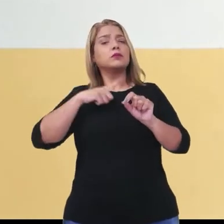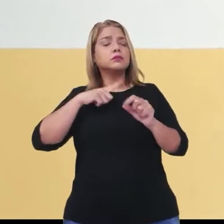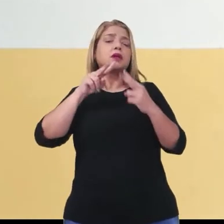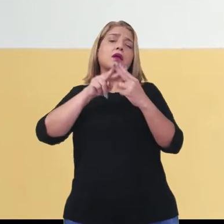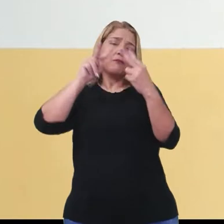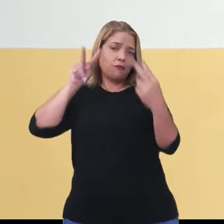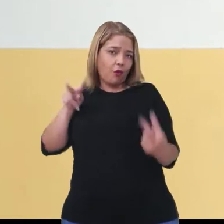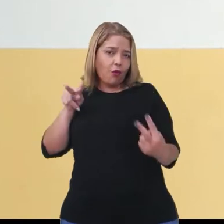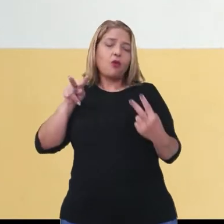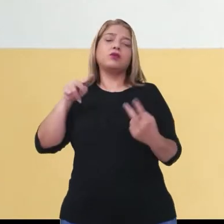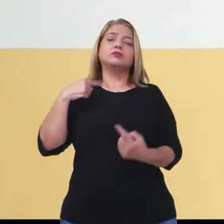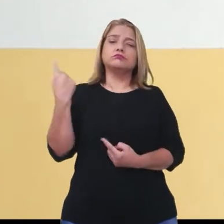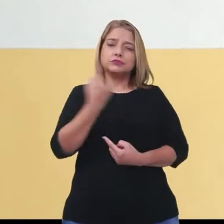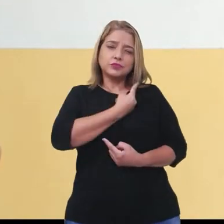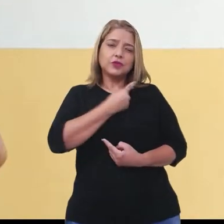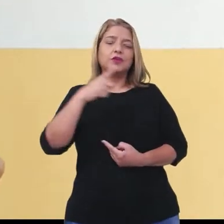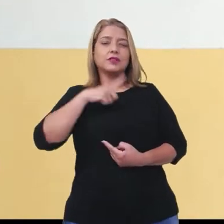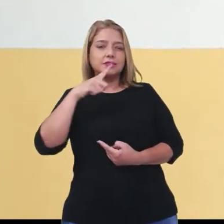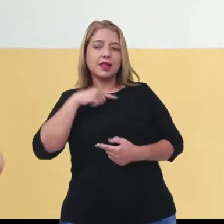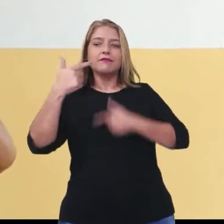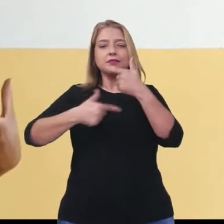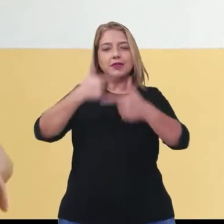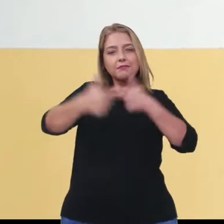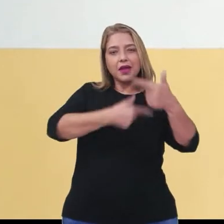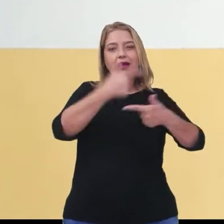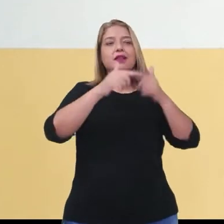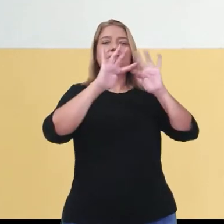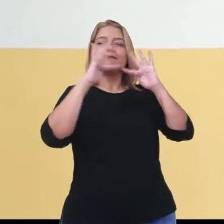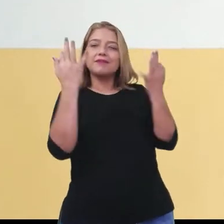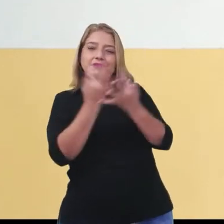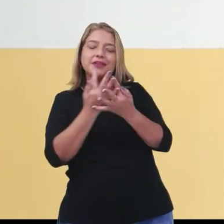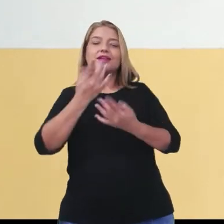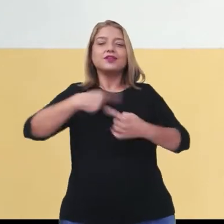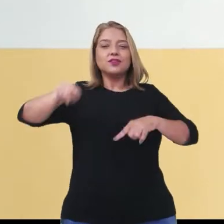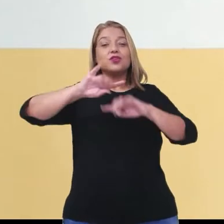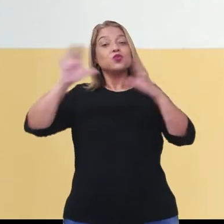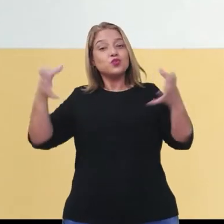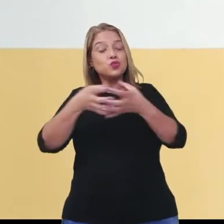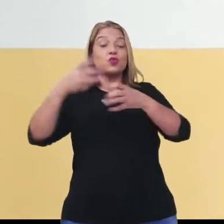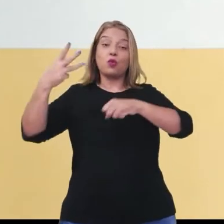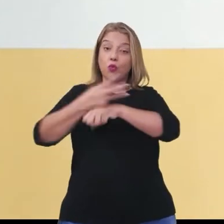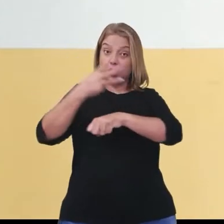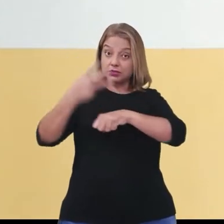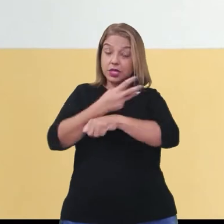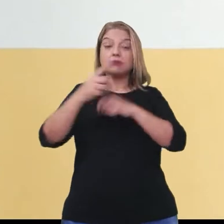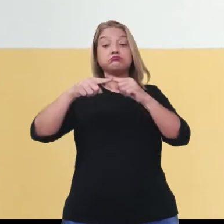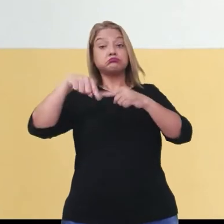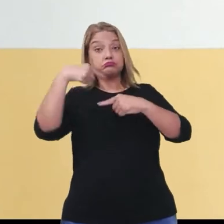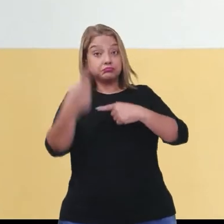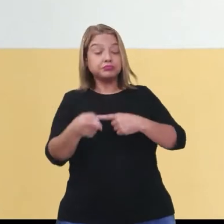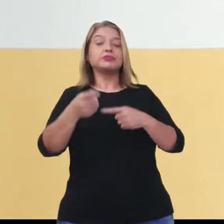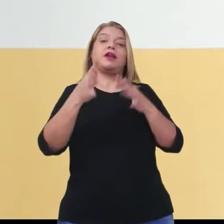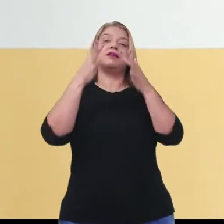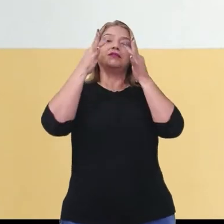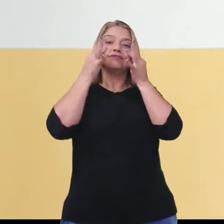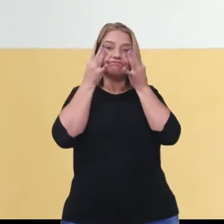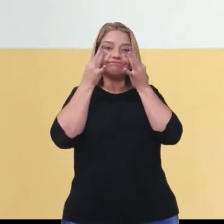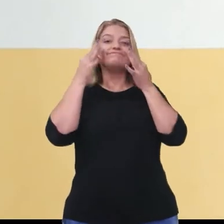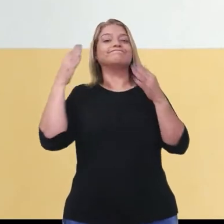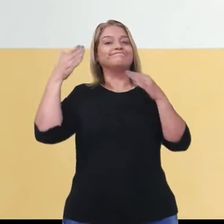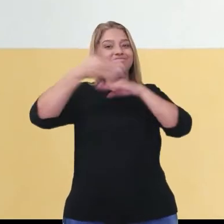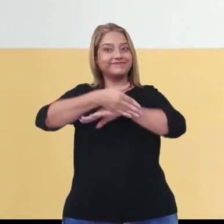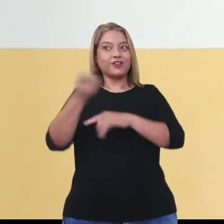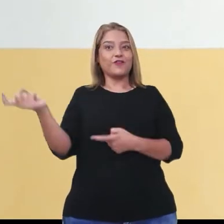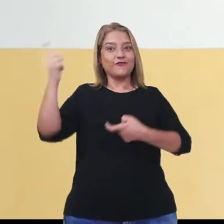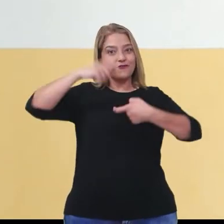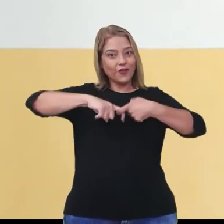estávamos enviando sugestões de atividades às famílias pelos grupos do WhatsApp e depois, presencialmente, com a volta